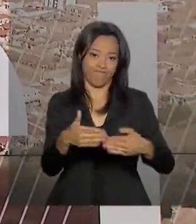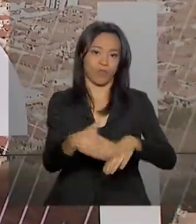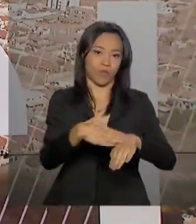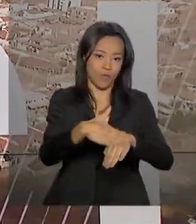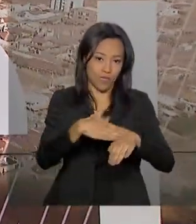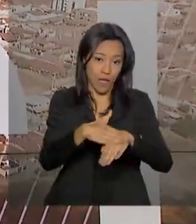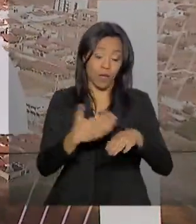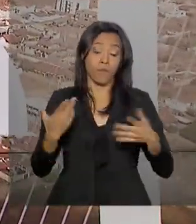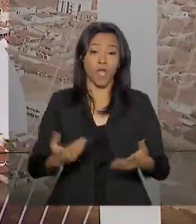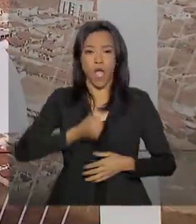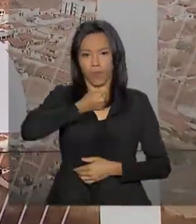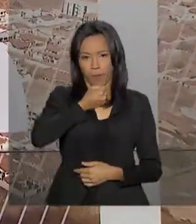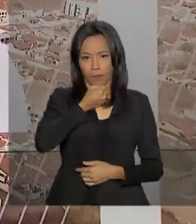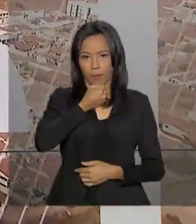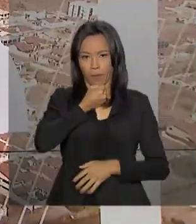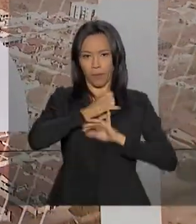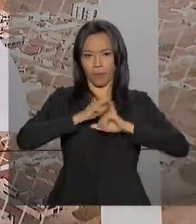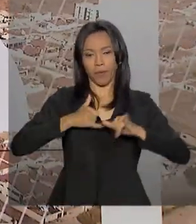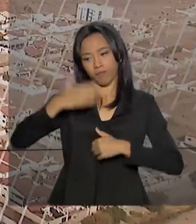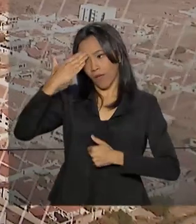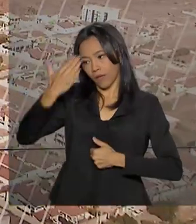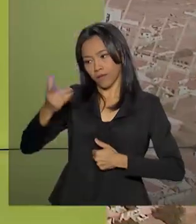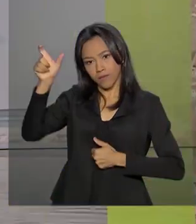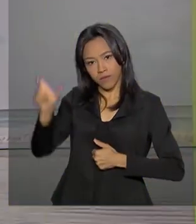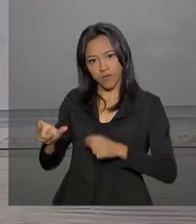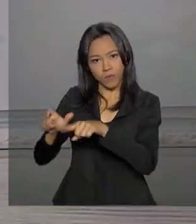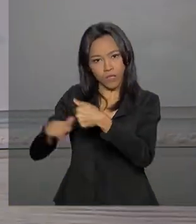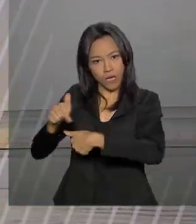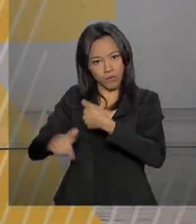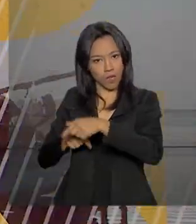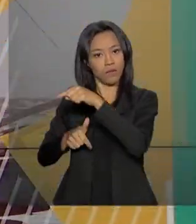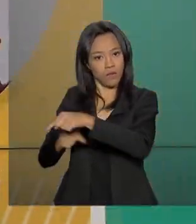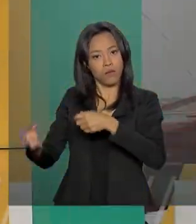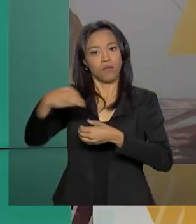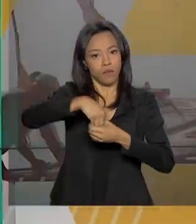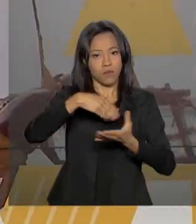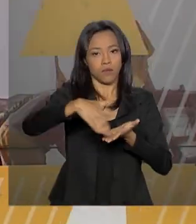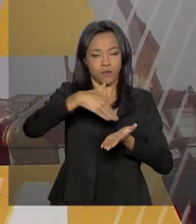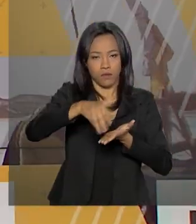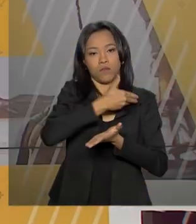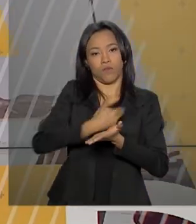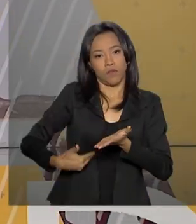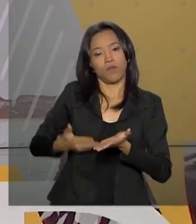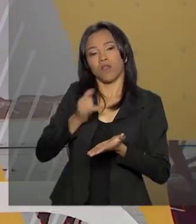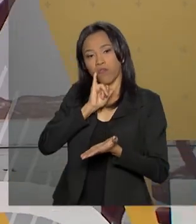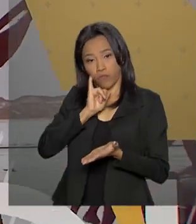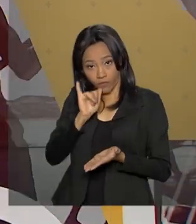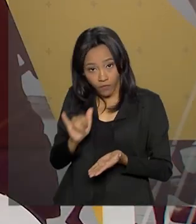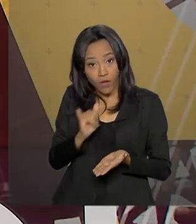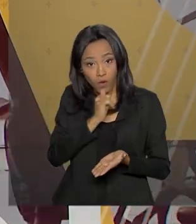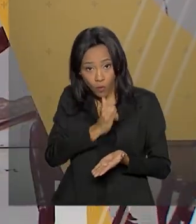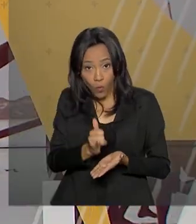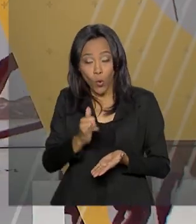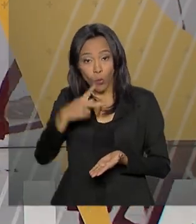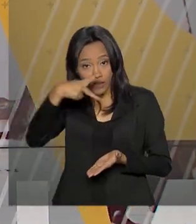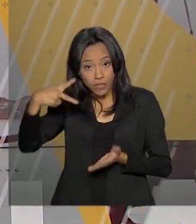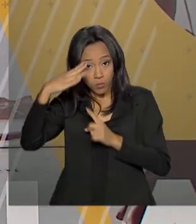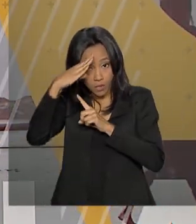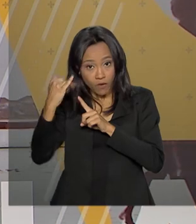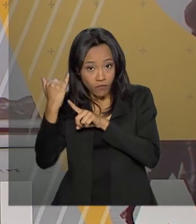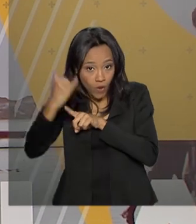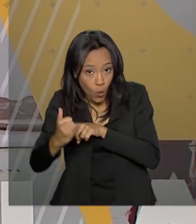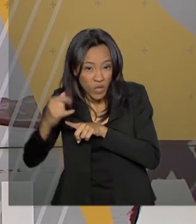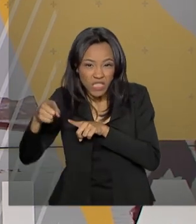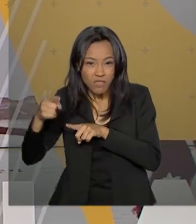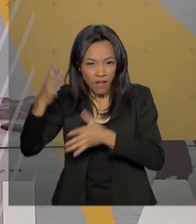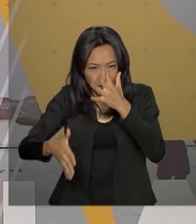governo, Otávio Rego Barros, agradeceu o trabalho de Santos Cruz na Secretaria de Governo e disse que, para o presidente Bolsonaro, essa ação não